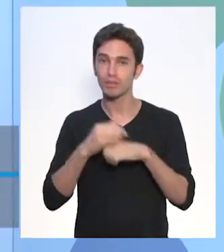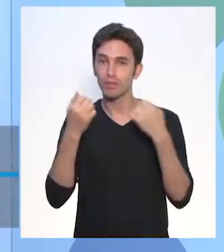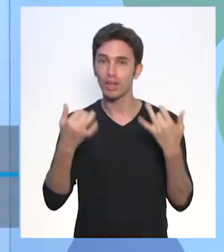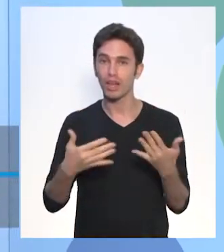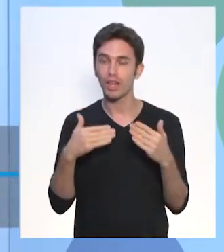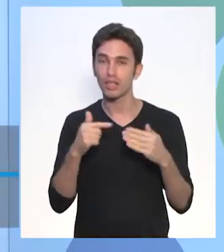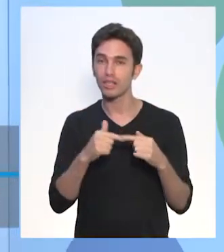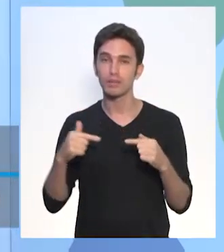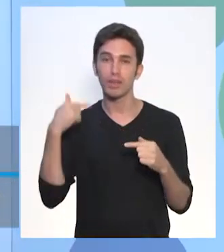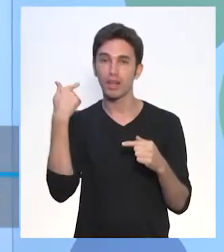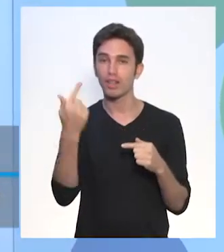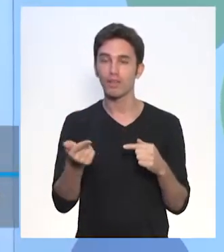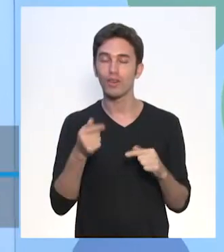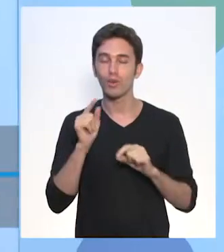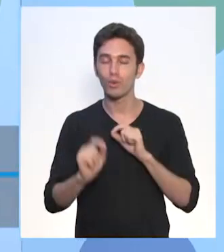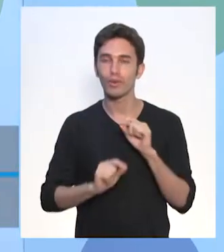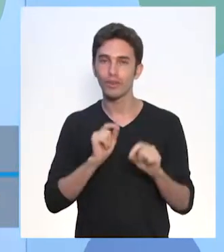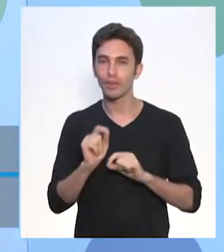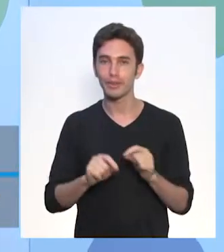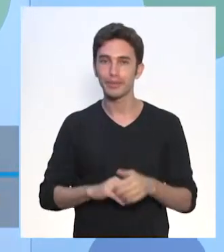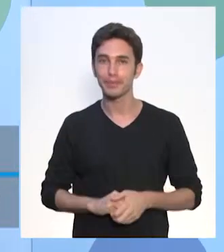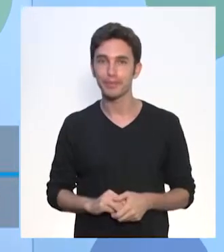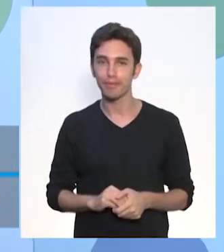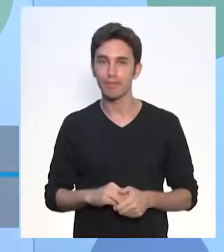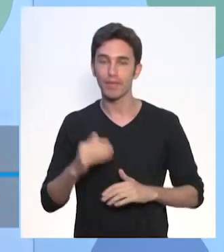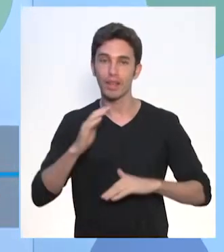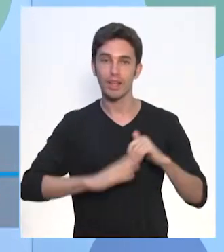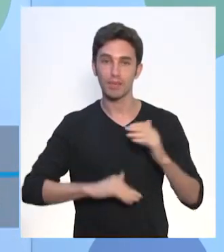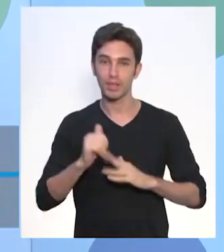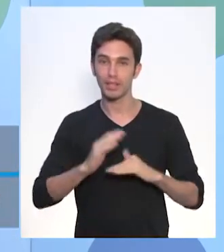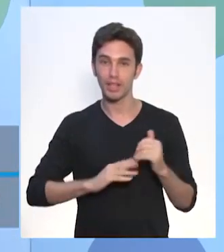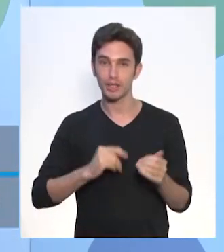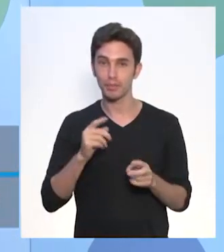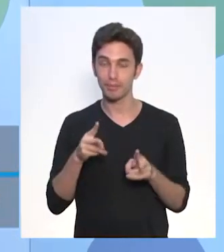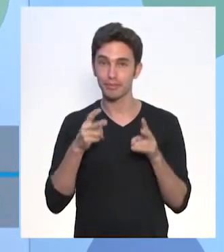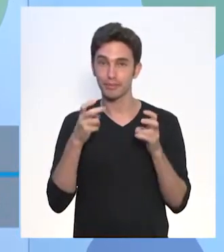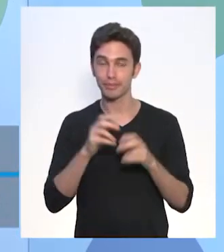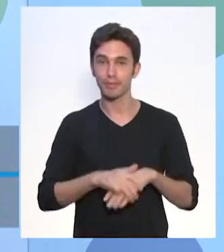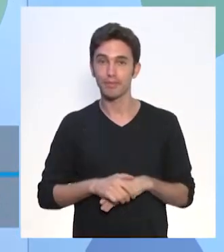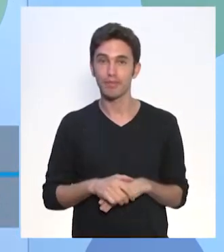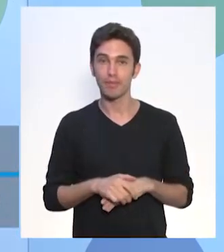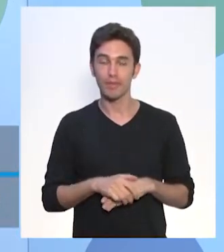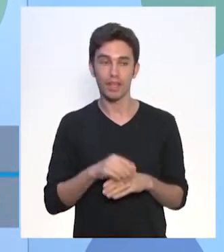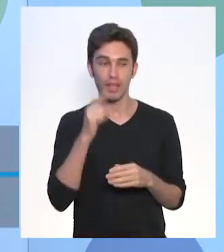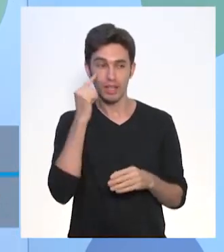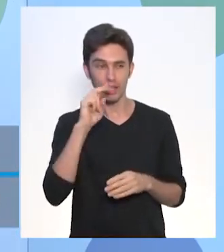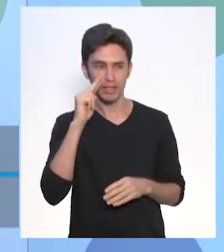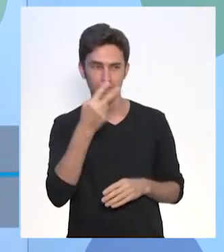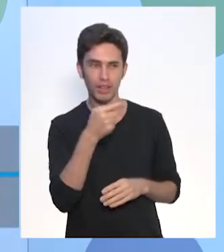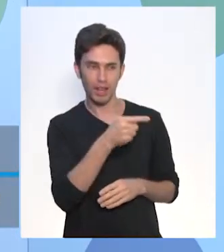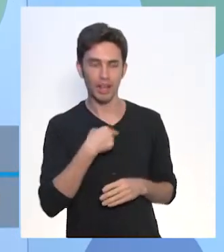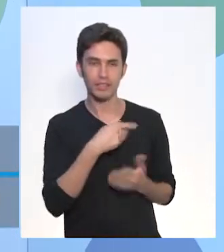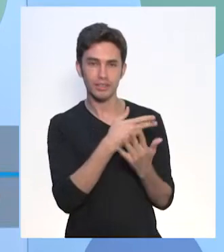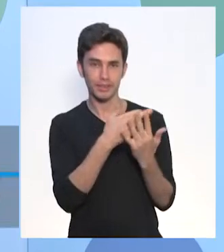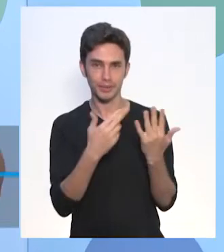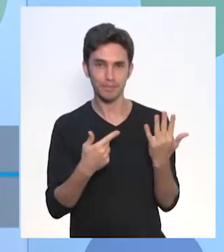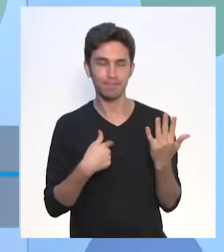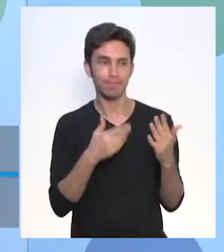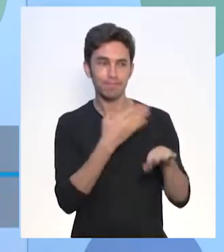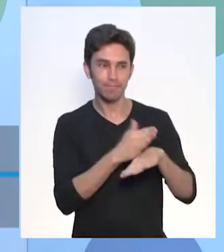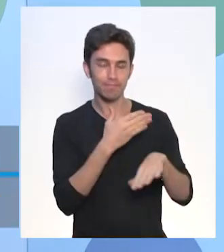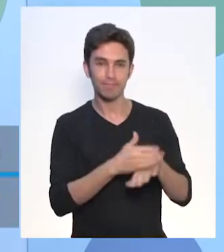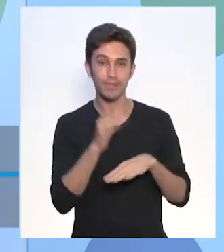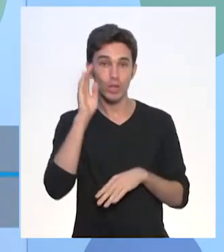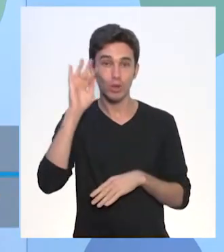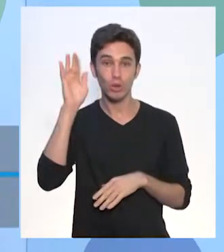ser a aula da semana que vem. A habilidade, liga, identificar as características das práticas